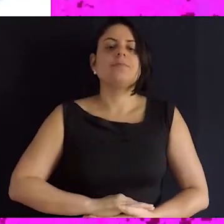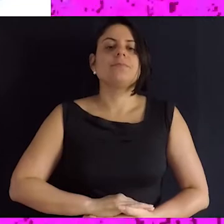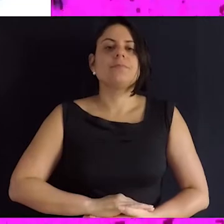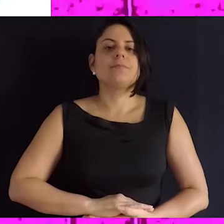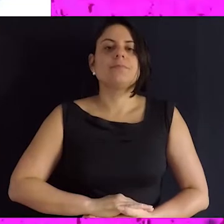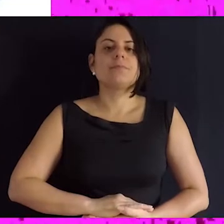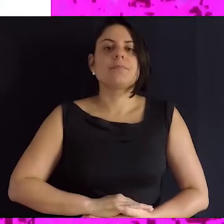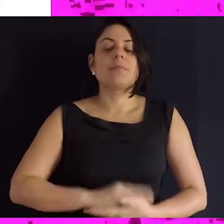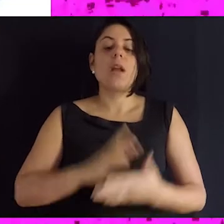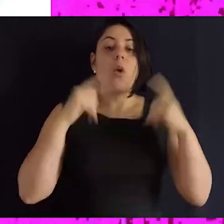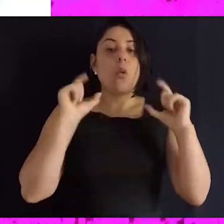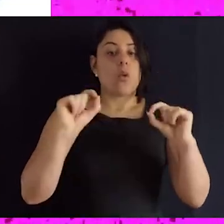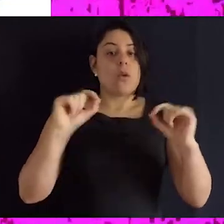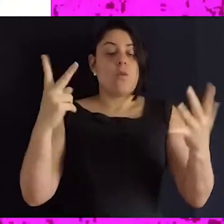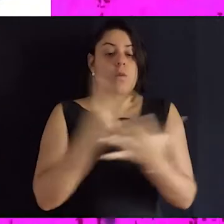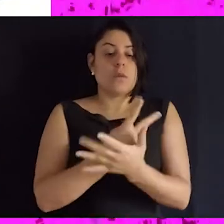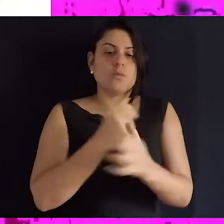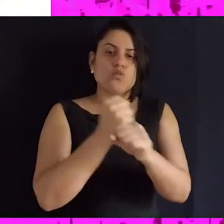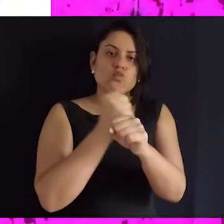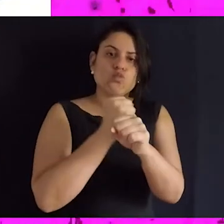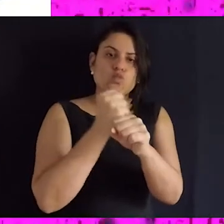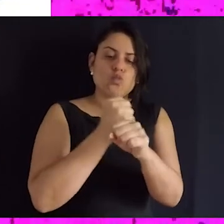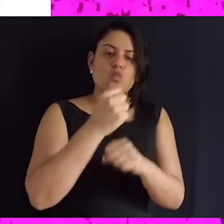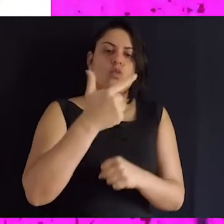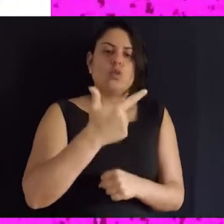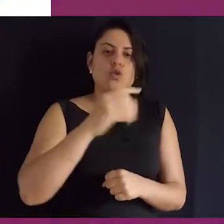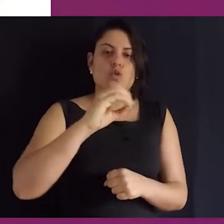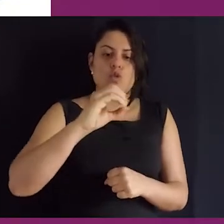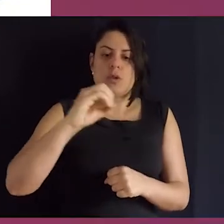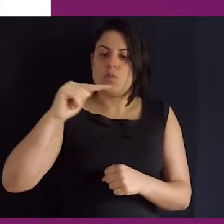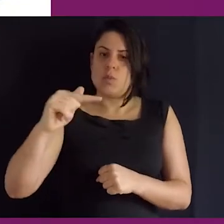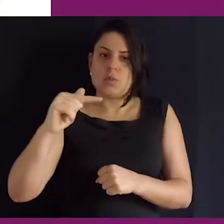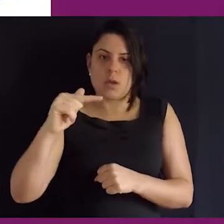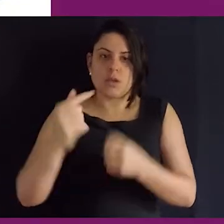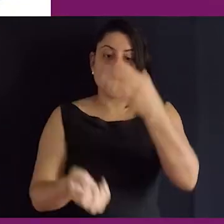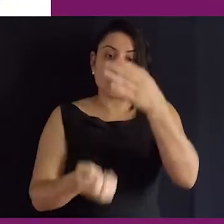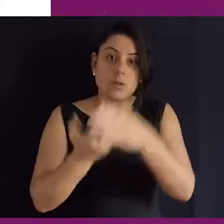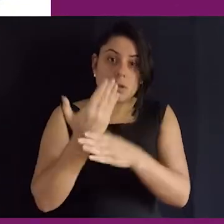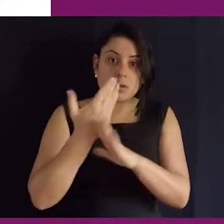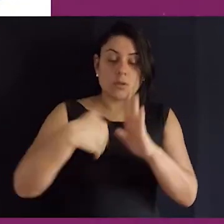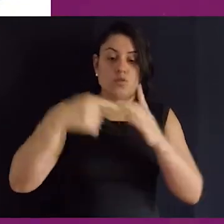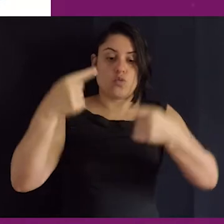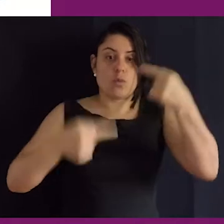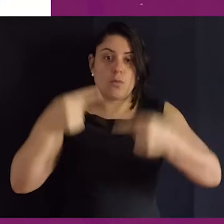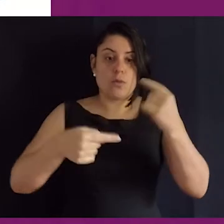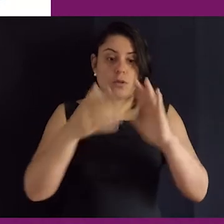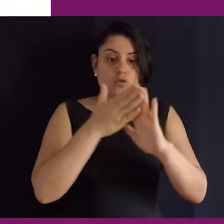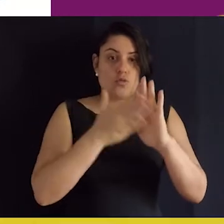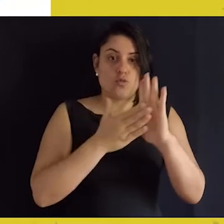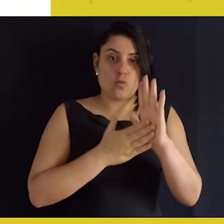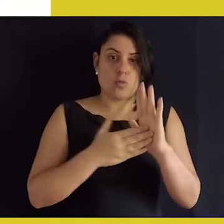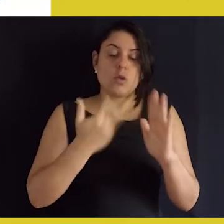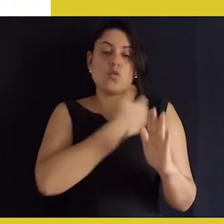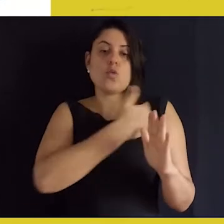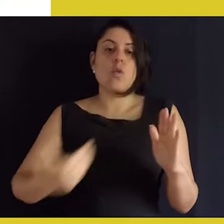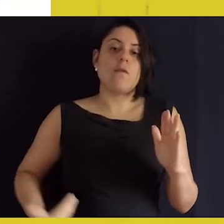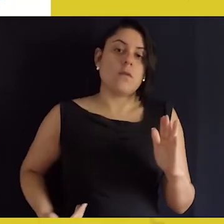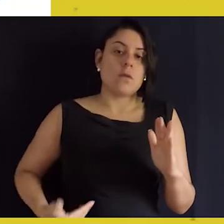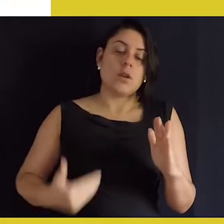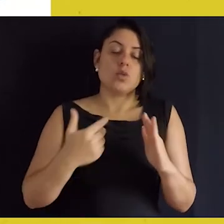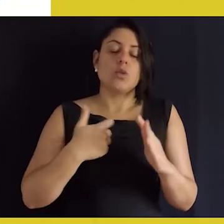O NU nasce em 2007 através de uma política pública no governo